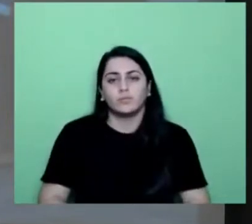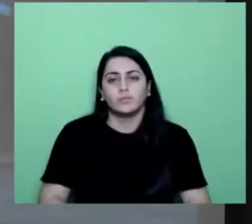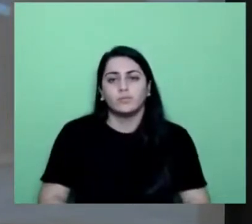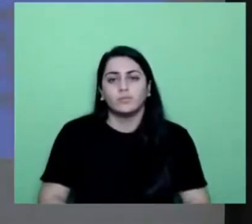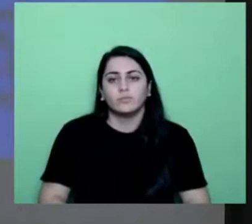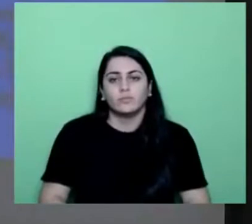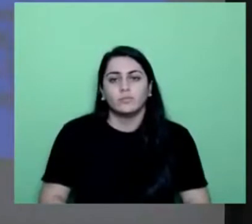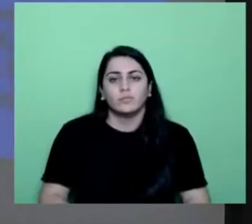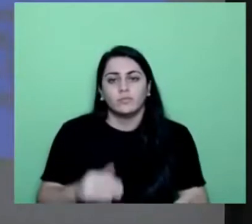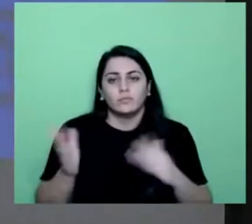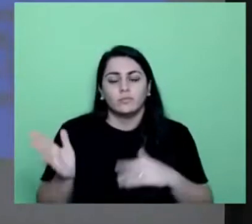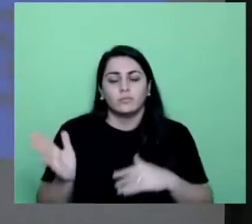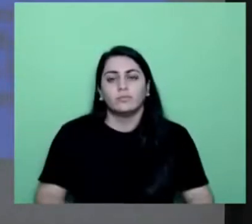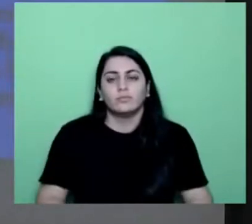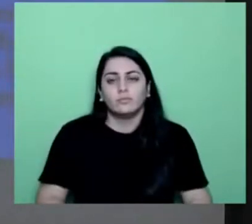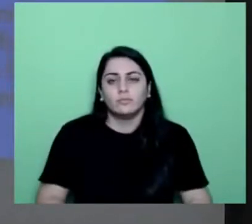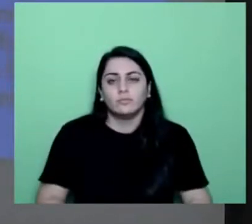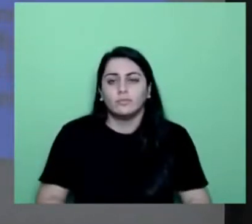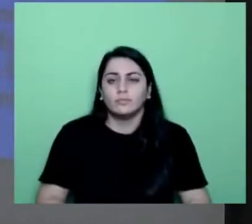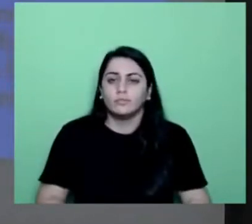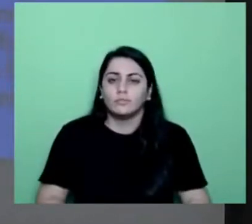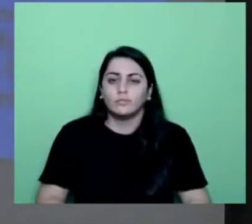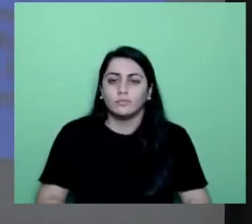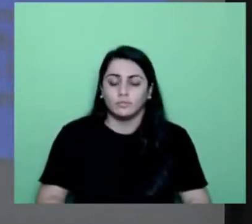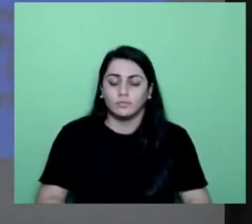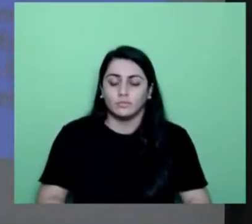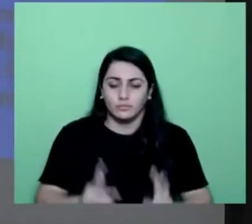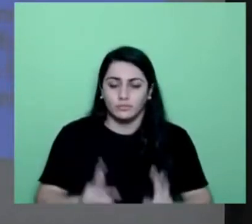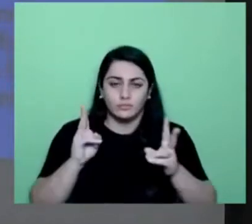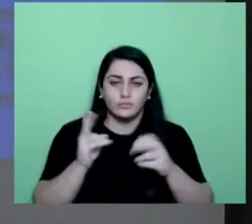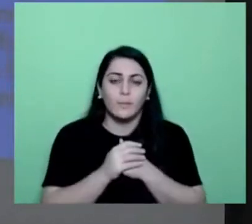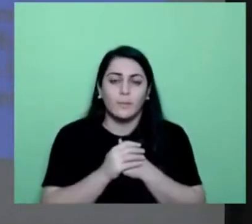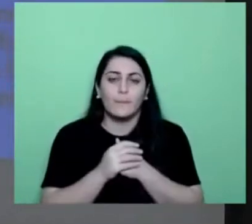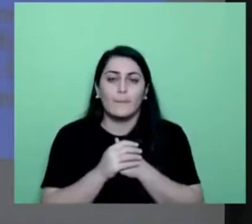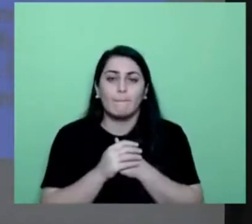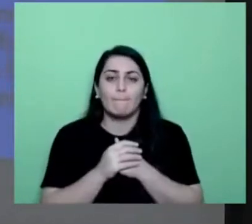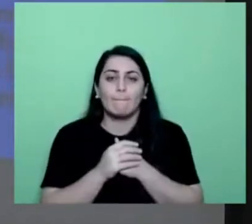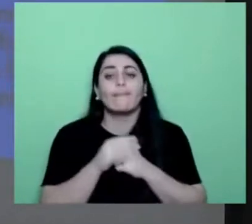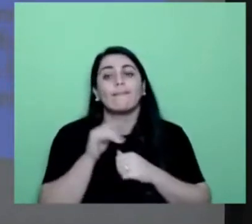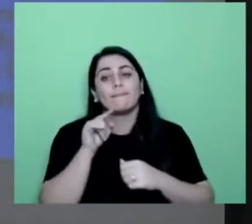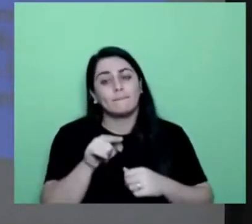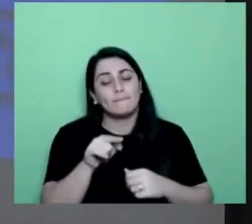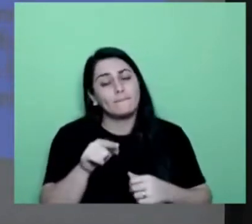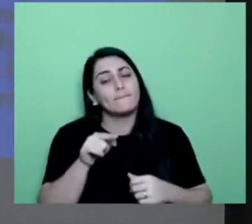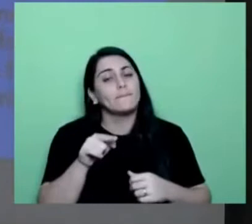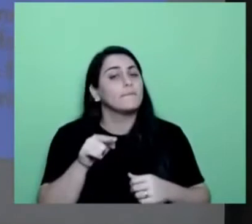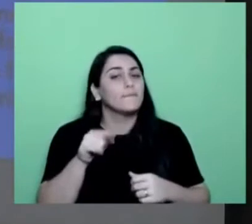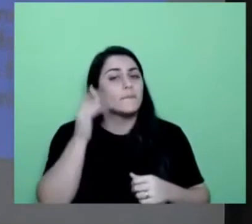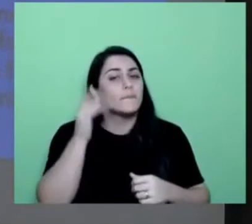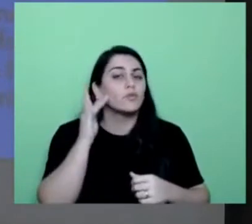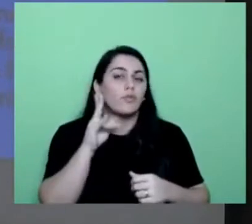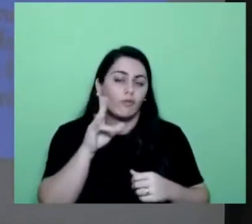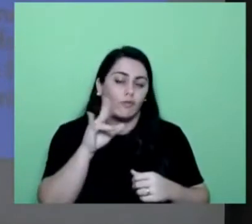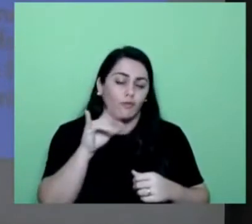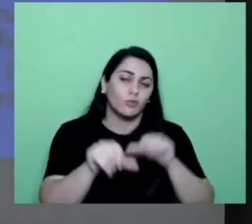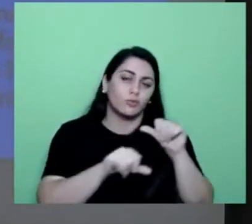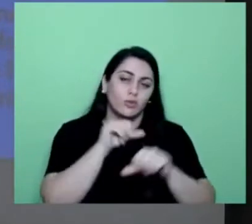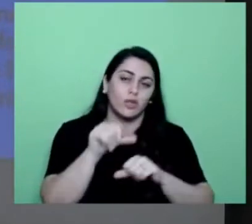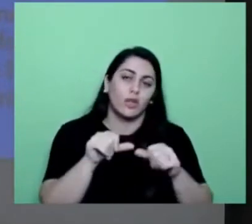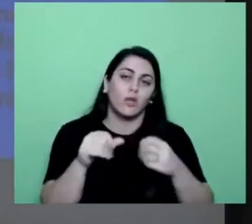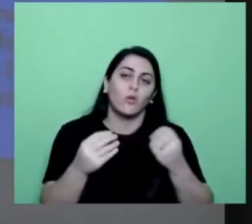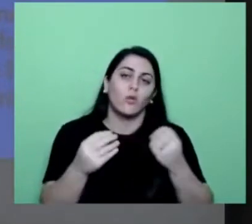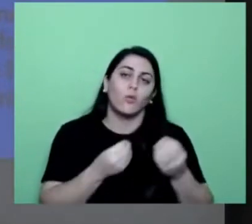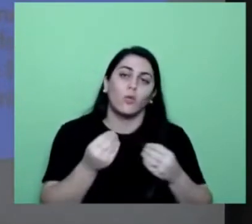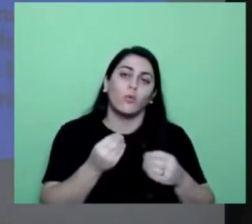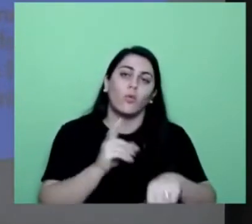Próximo. Vamos lá. Olha, isso vai, provavelmente, acabar sendo alterado. Funcionamento das